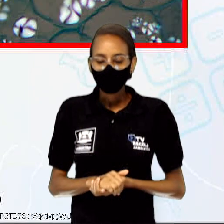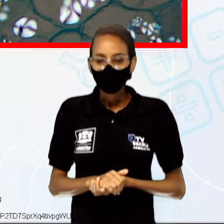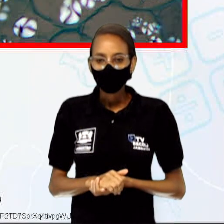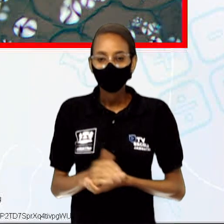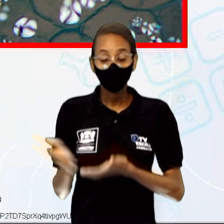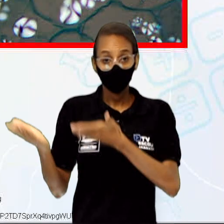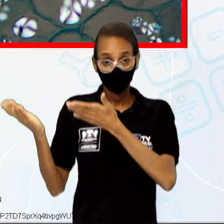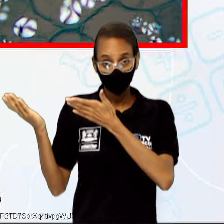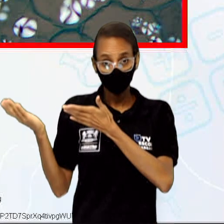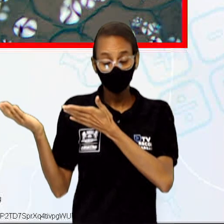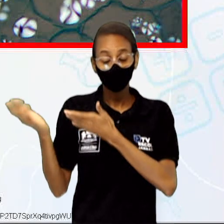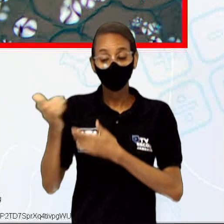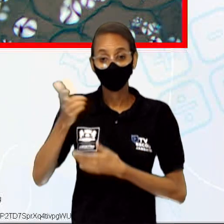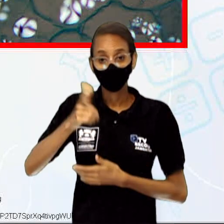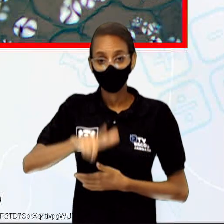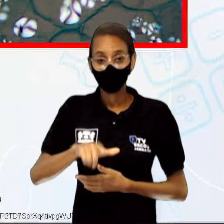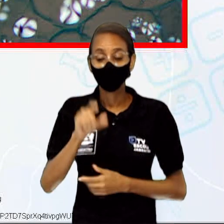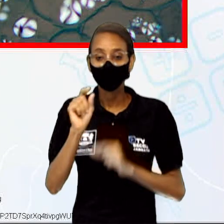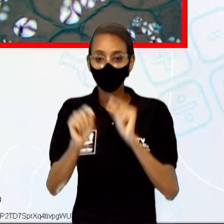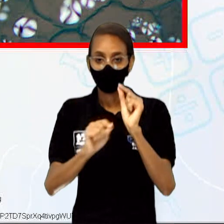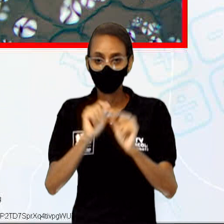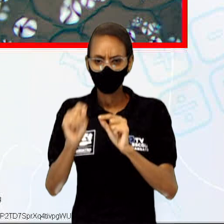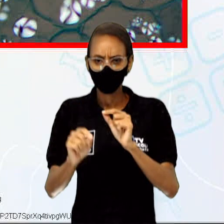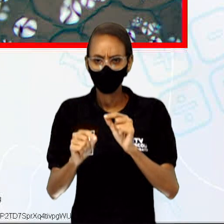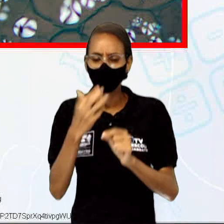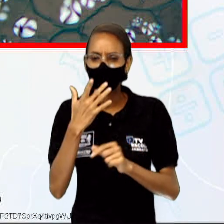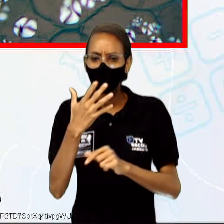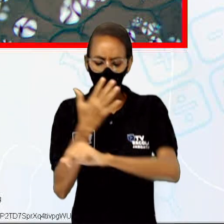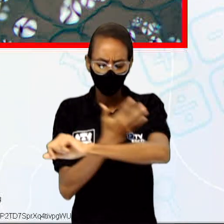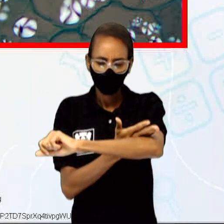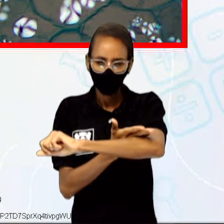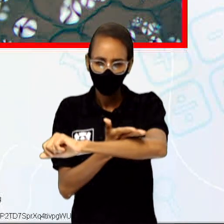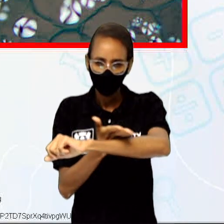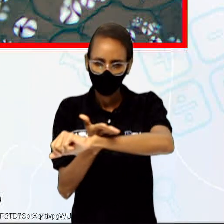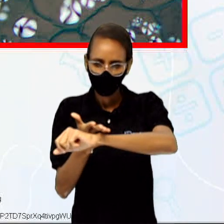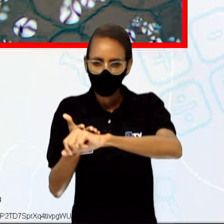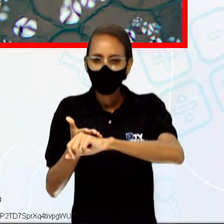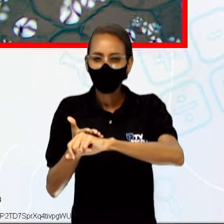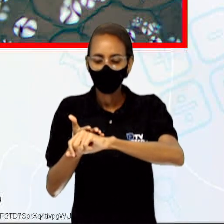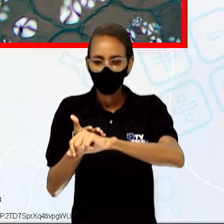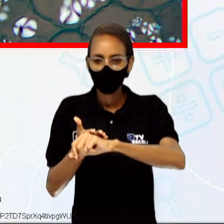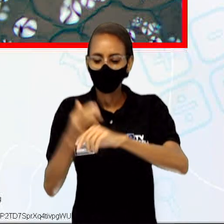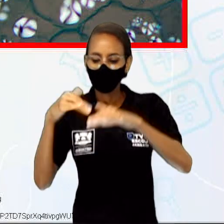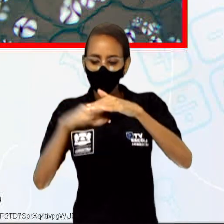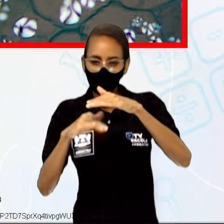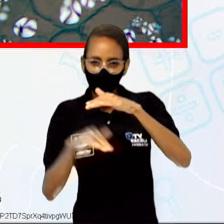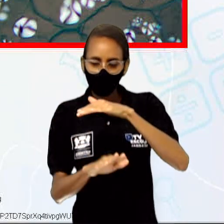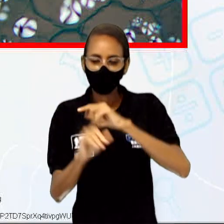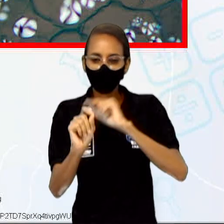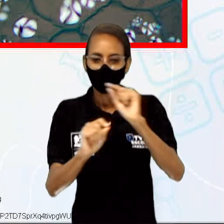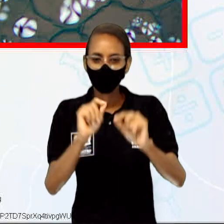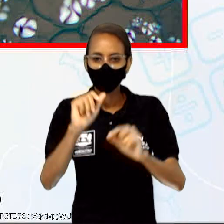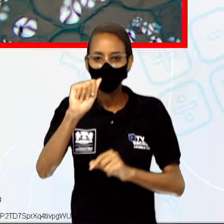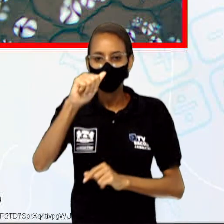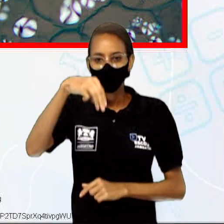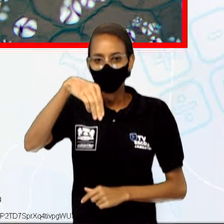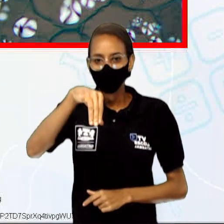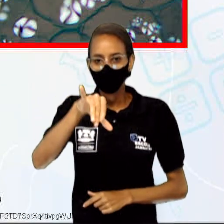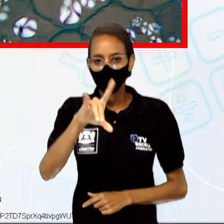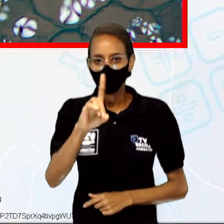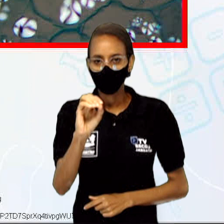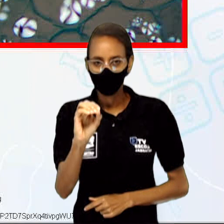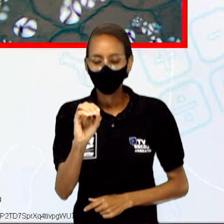tem os leucoplastos, que são plastídeos esbranquiçados, porque eles estão relacionados ao armazenamento de amido. O amido é a